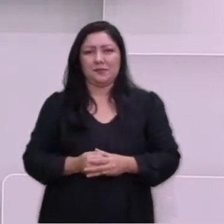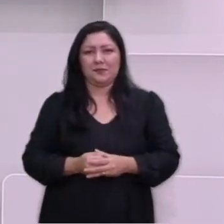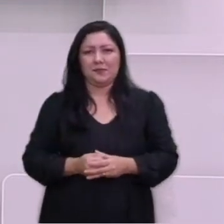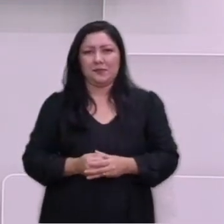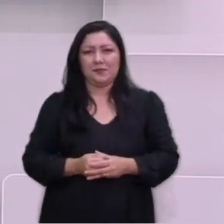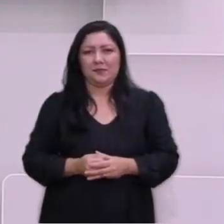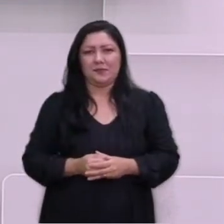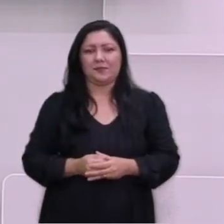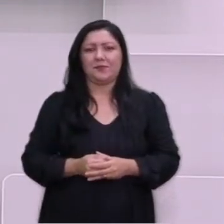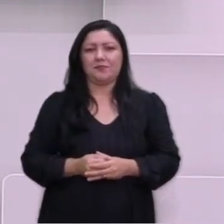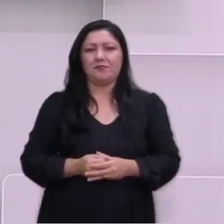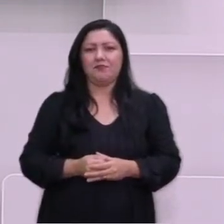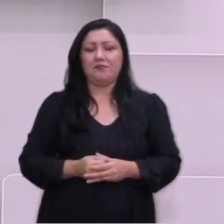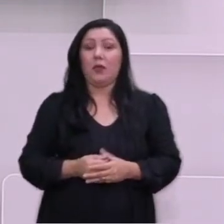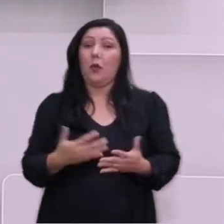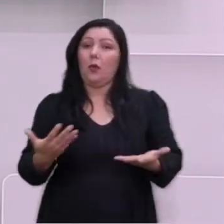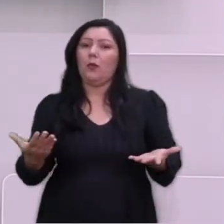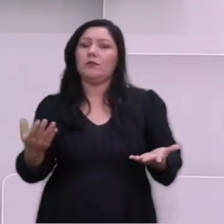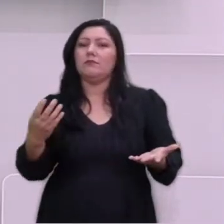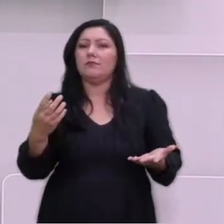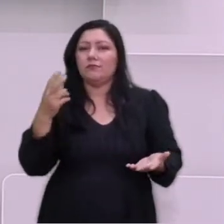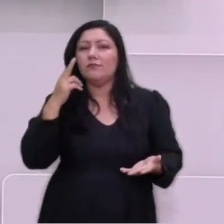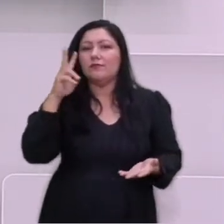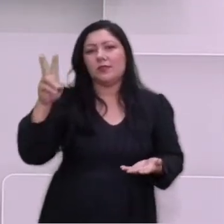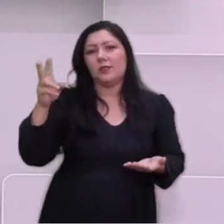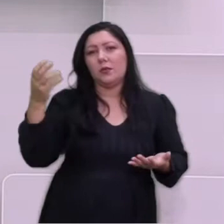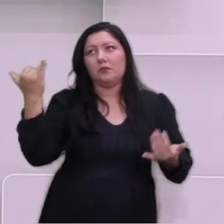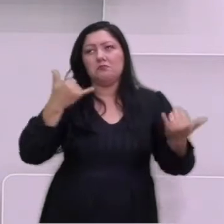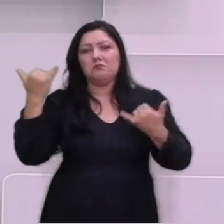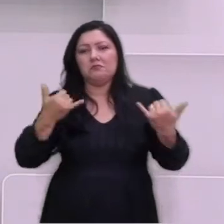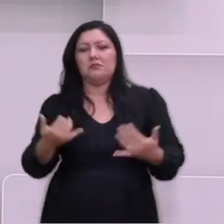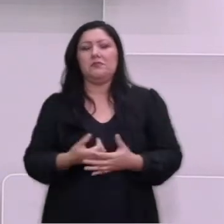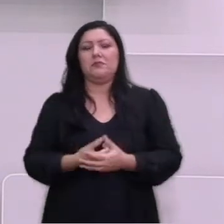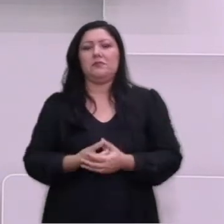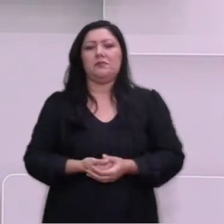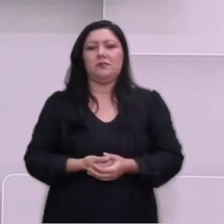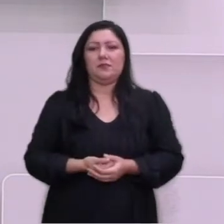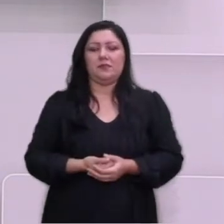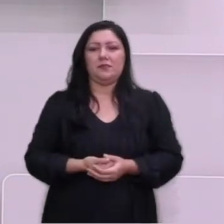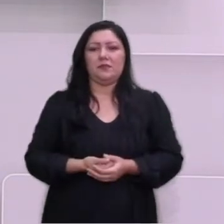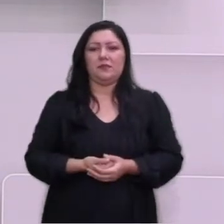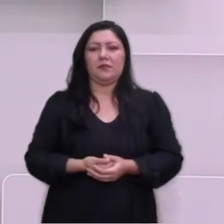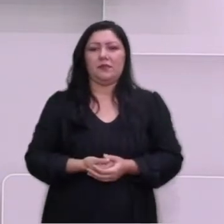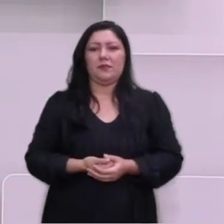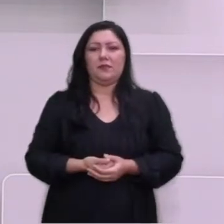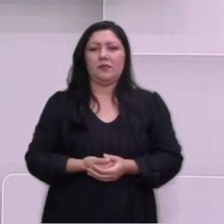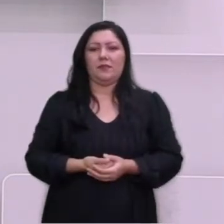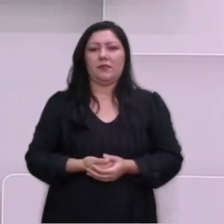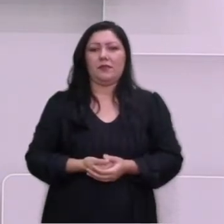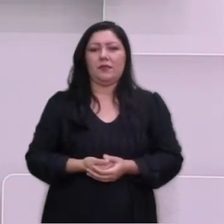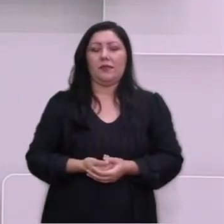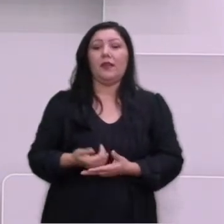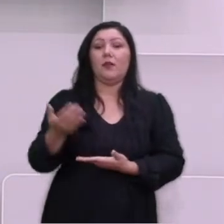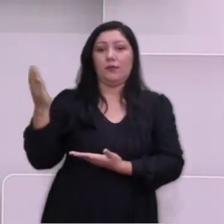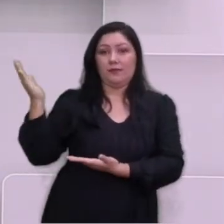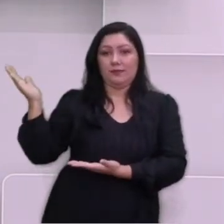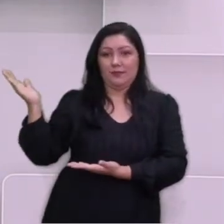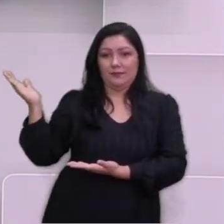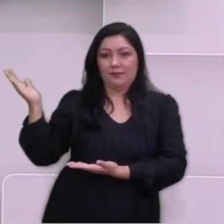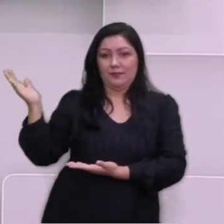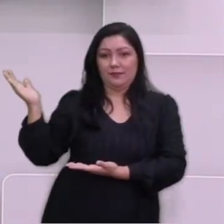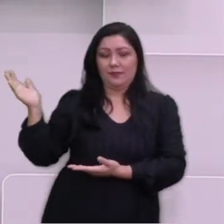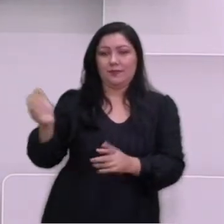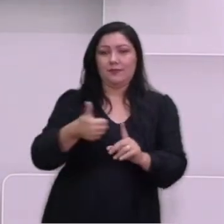já vivenciou, ou já viu. Nós vamos ver aqui no slide, ao andamento de 1939 até